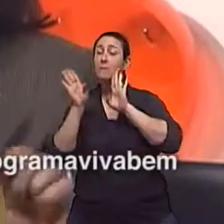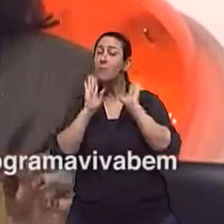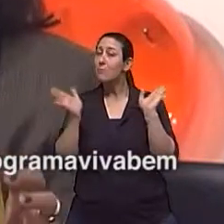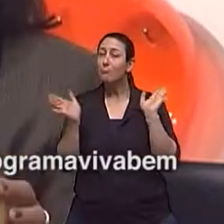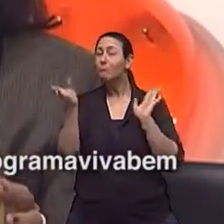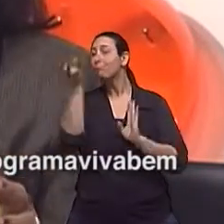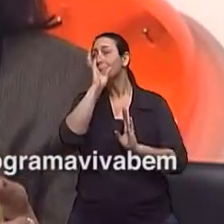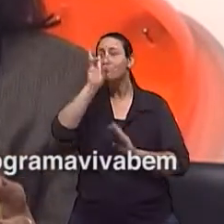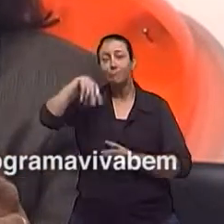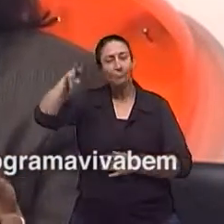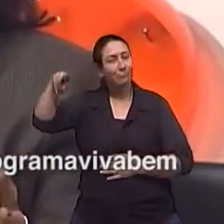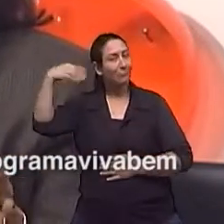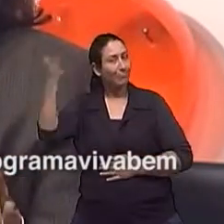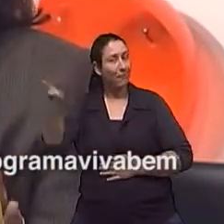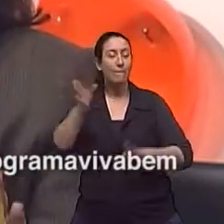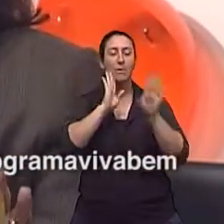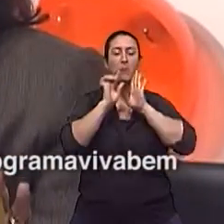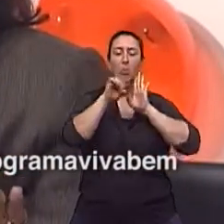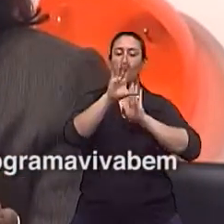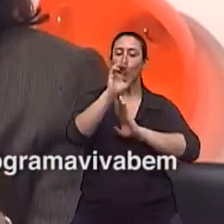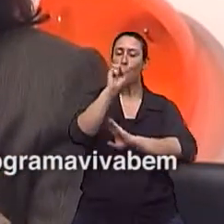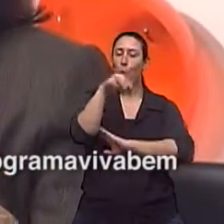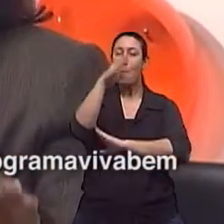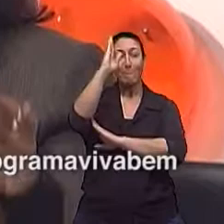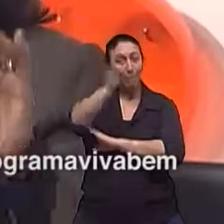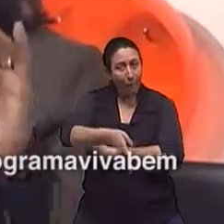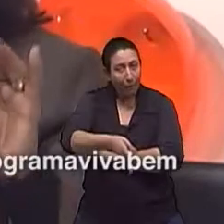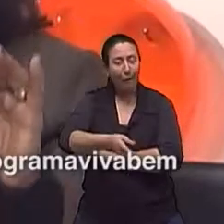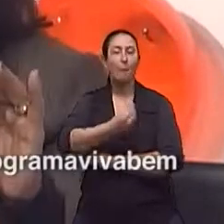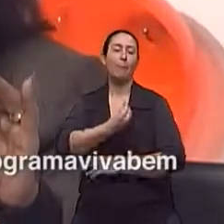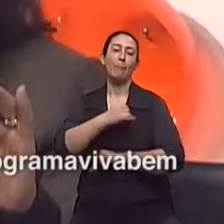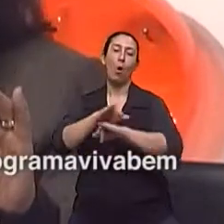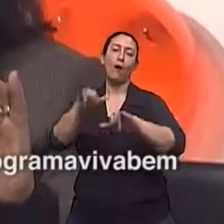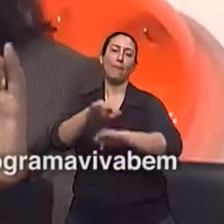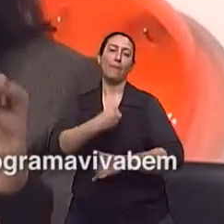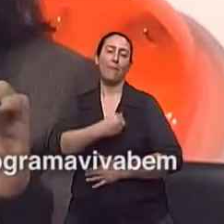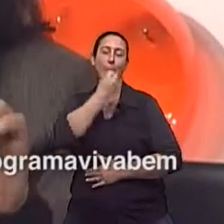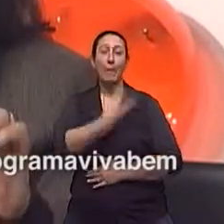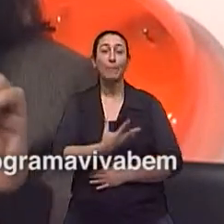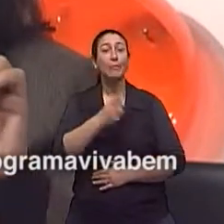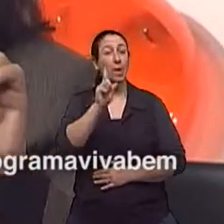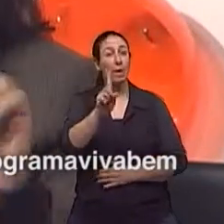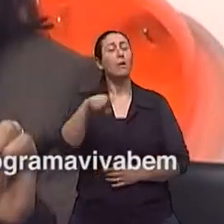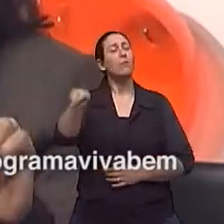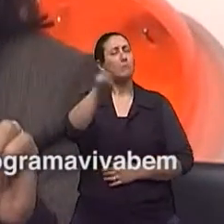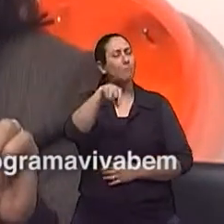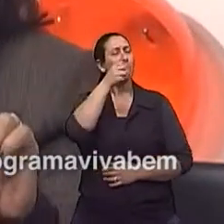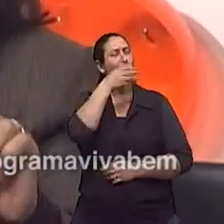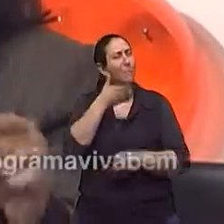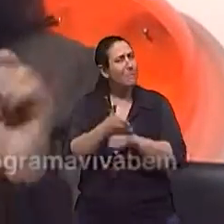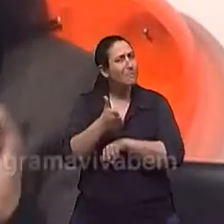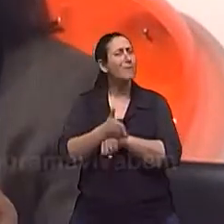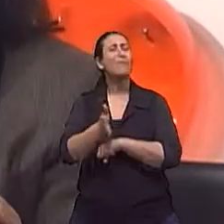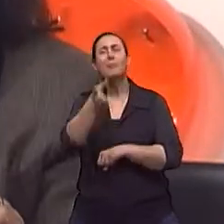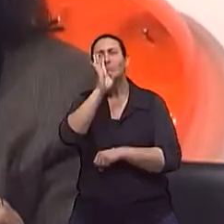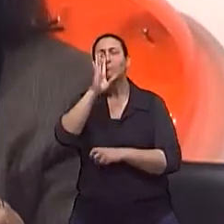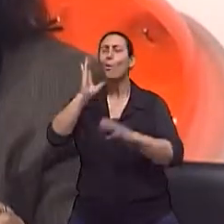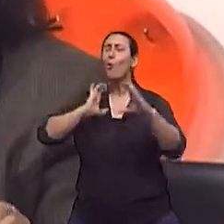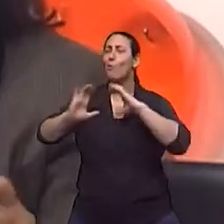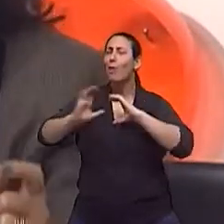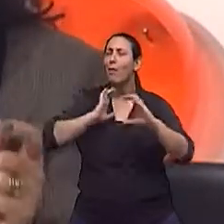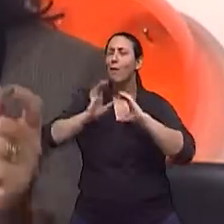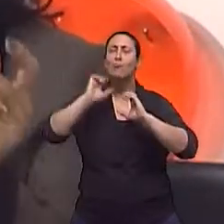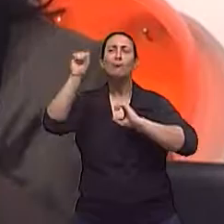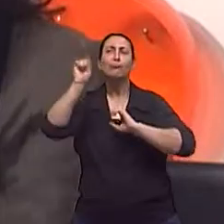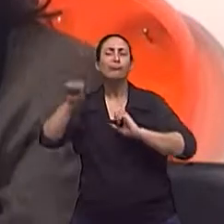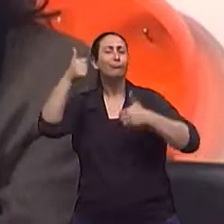.com.br, programa Viva Bem. É muito bom quando a gente vê vocês participando, se comunicando com a